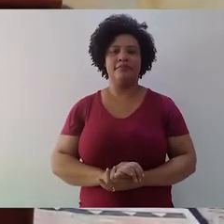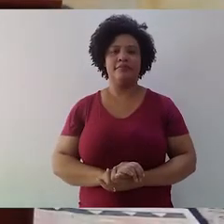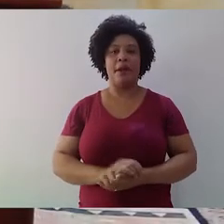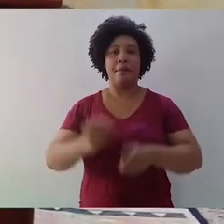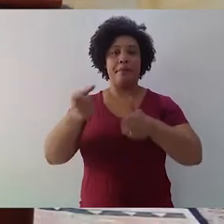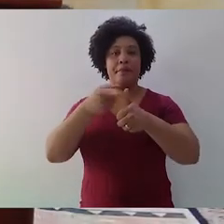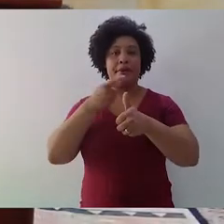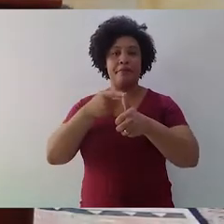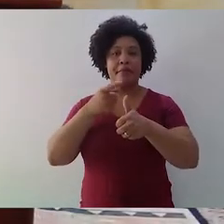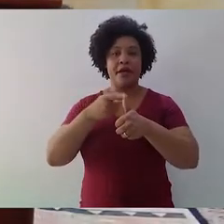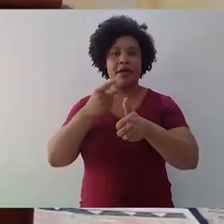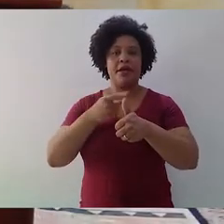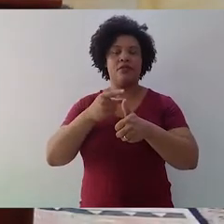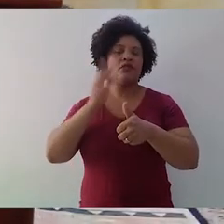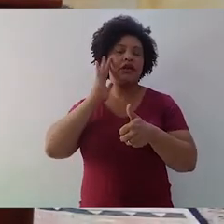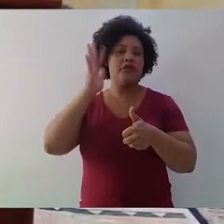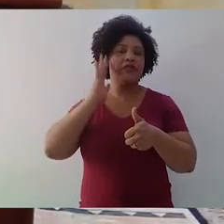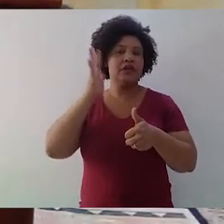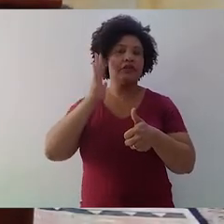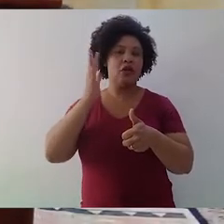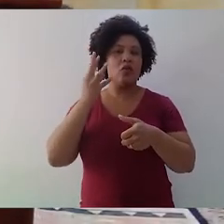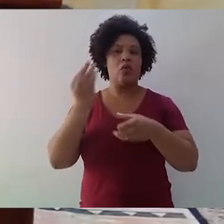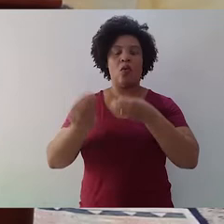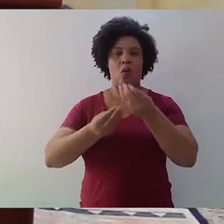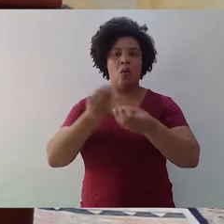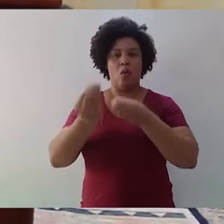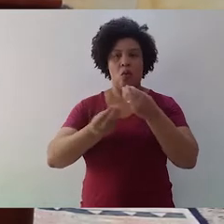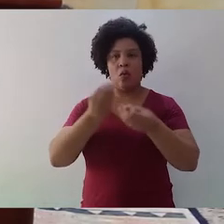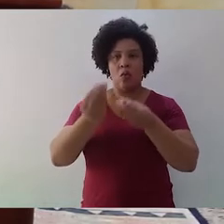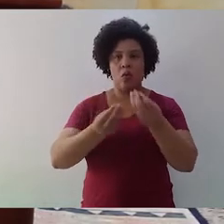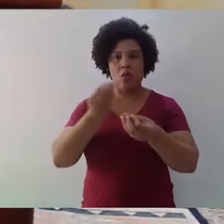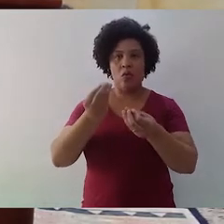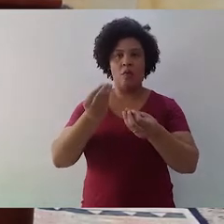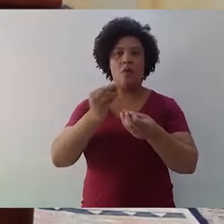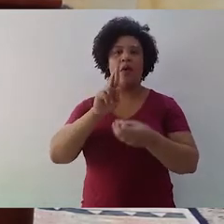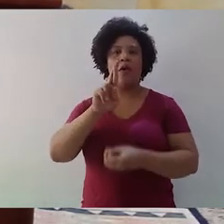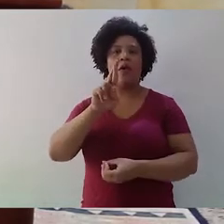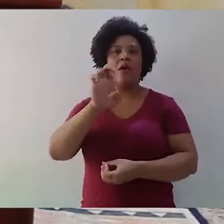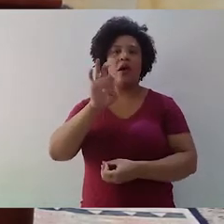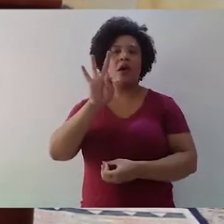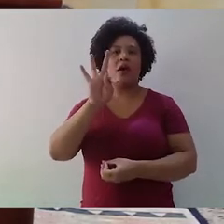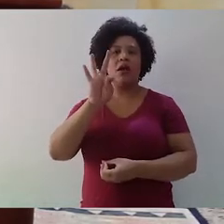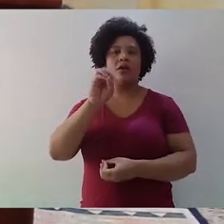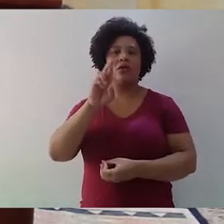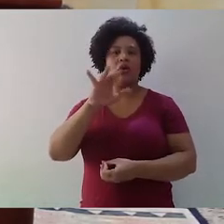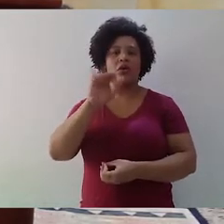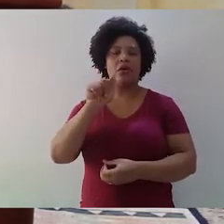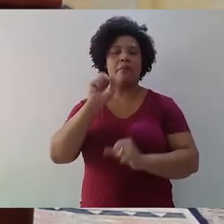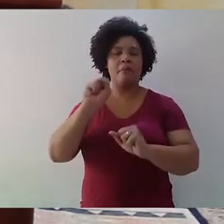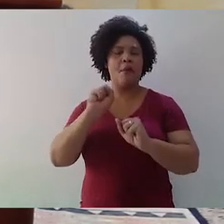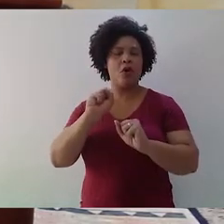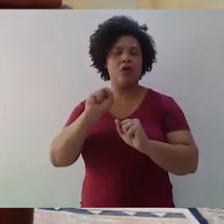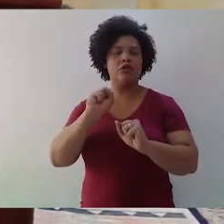Primeiro, nós vamos fazer algumas reflexões sobre como que a retórica pode inspirar um escritor.